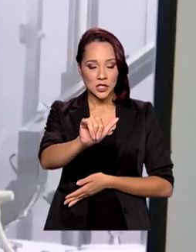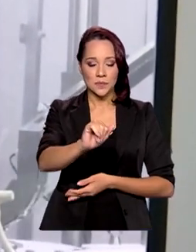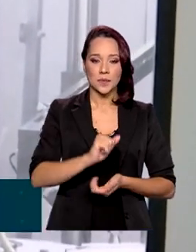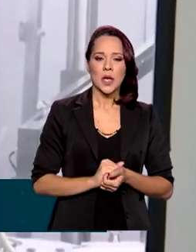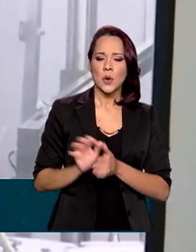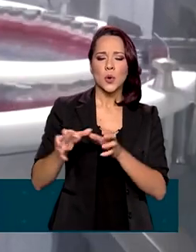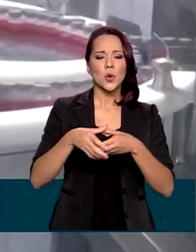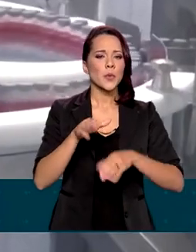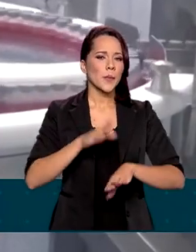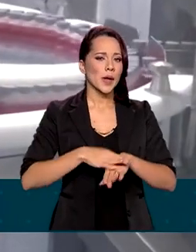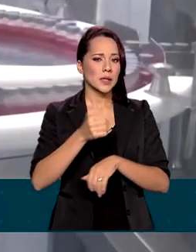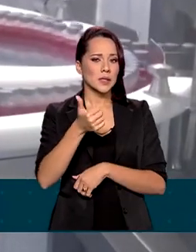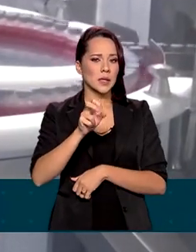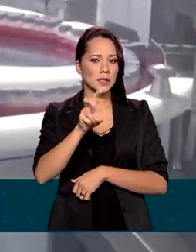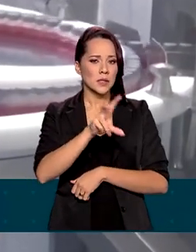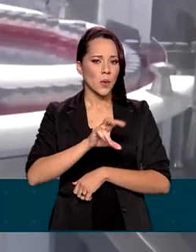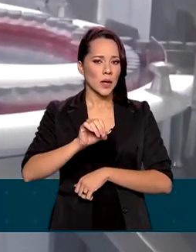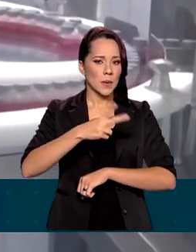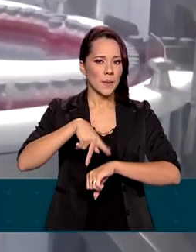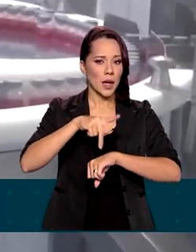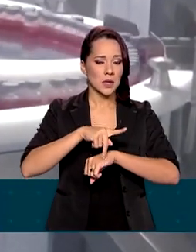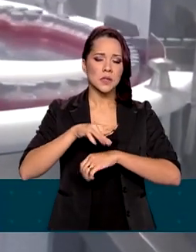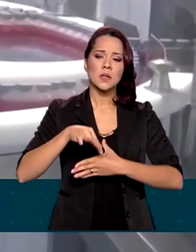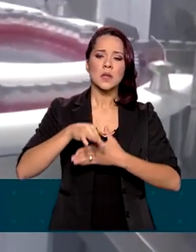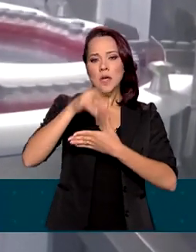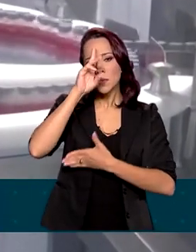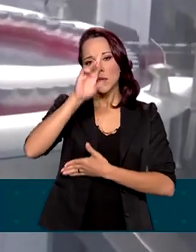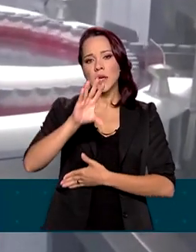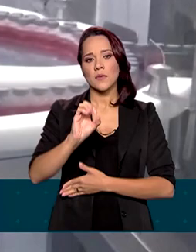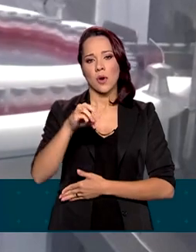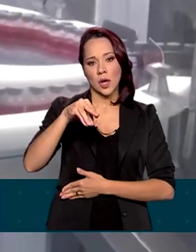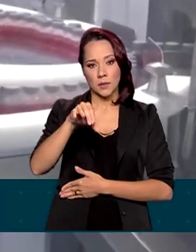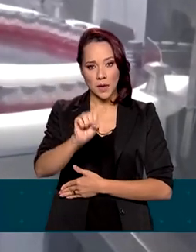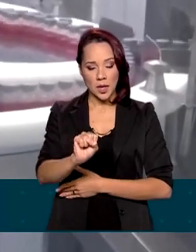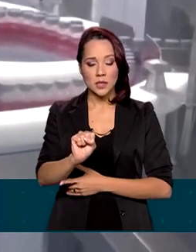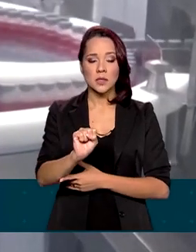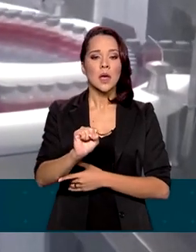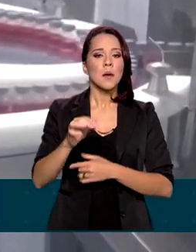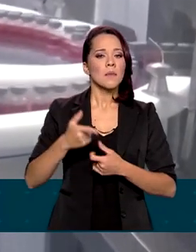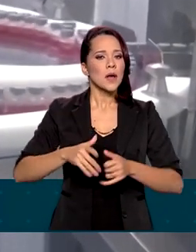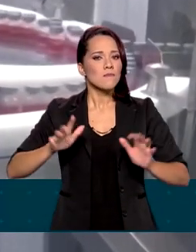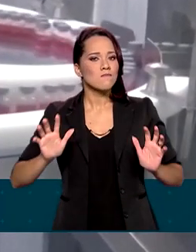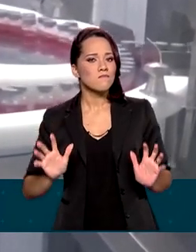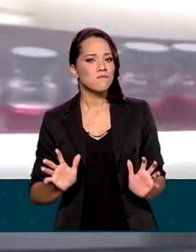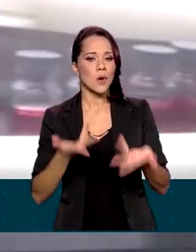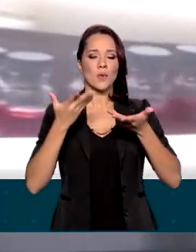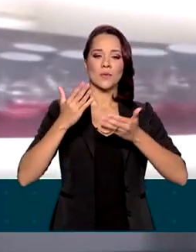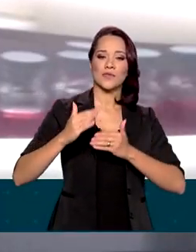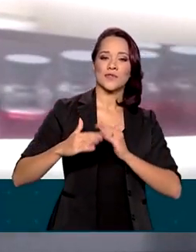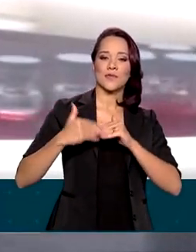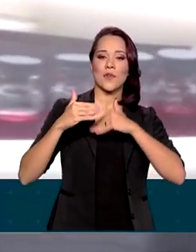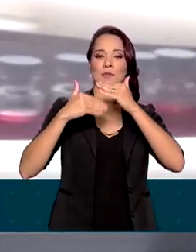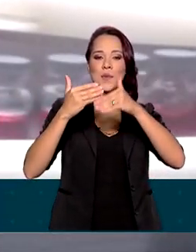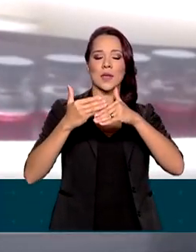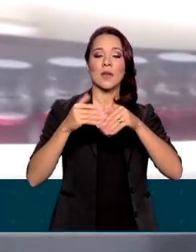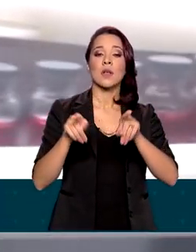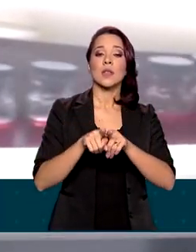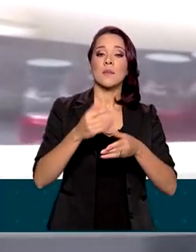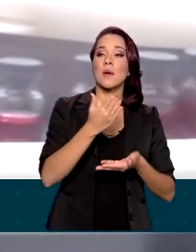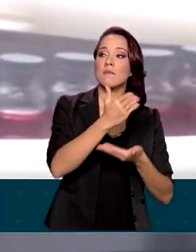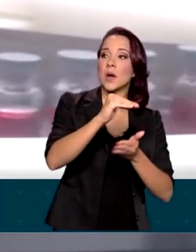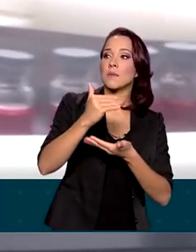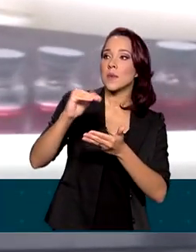países, liderado pela Organização Mundial da Saúde para impulsionar o desenvolvimento e a